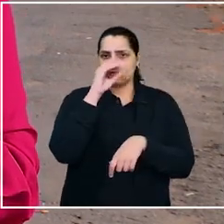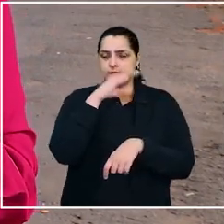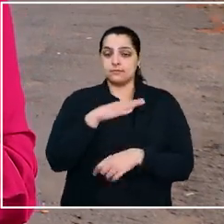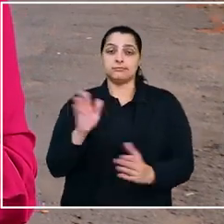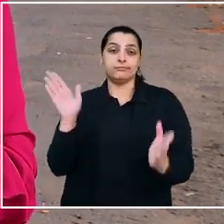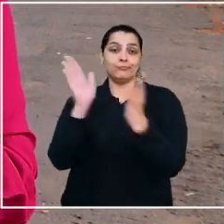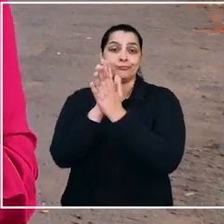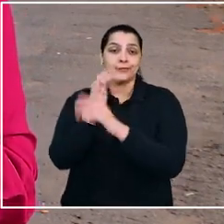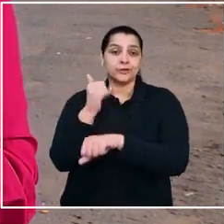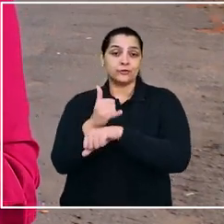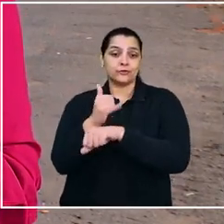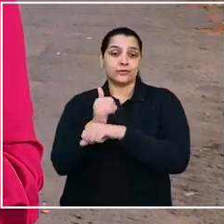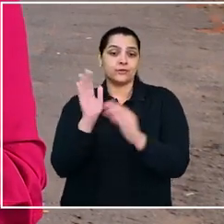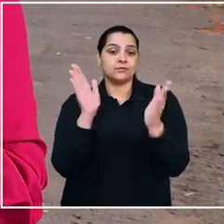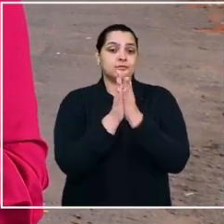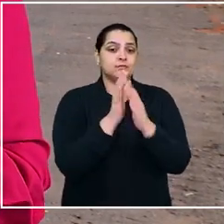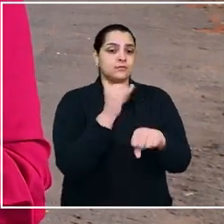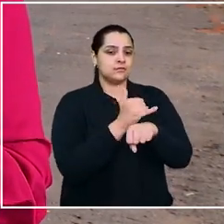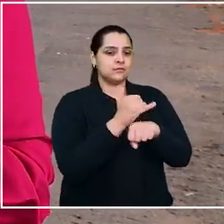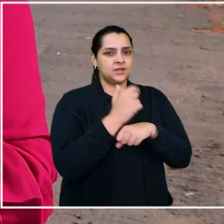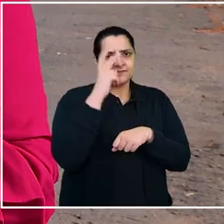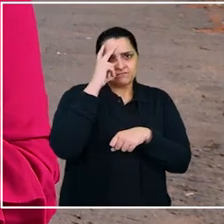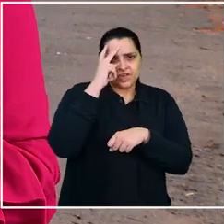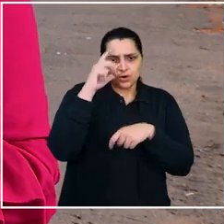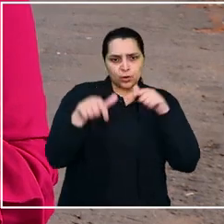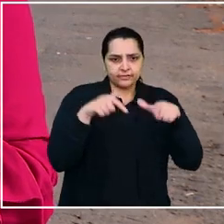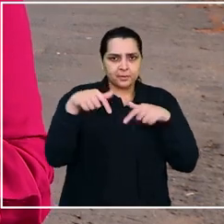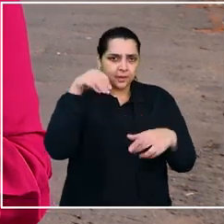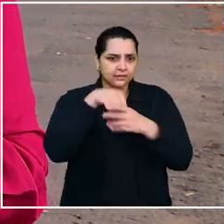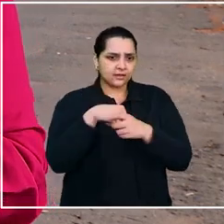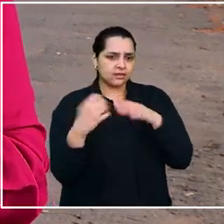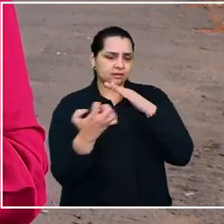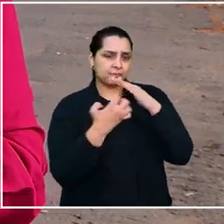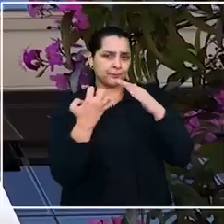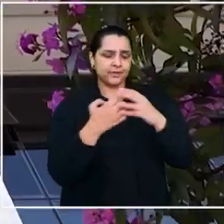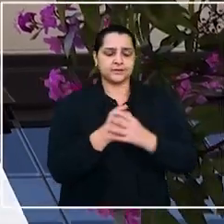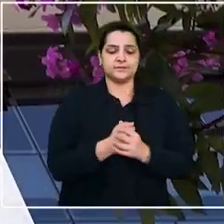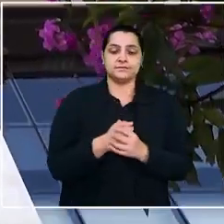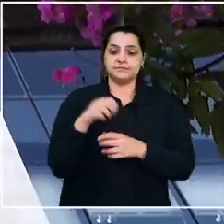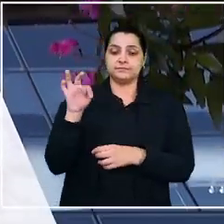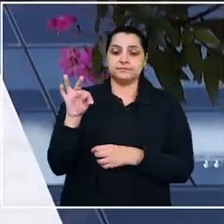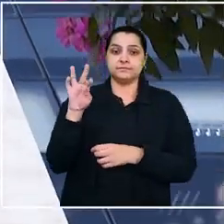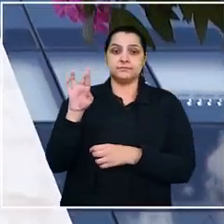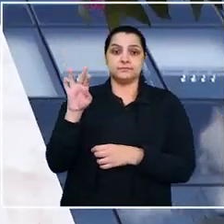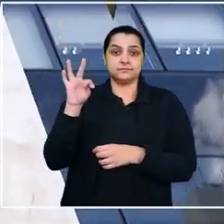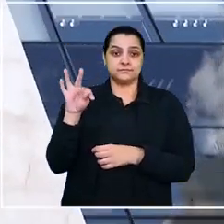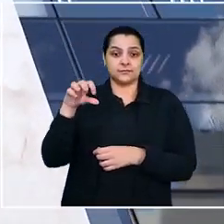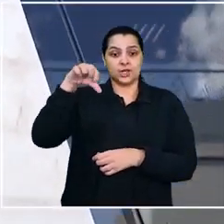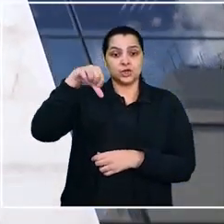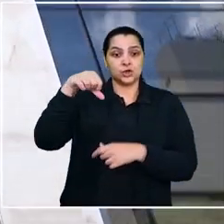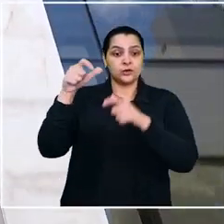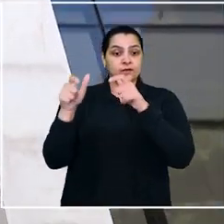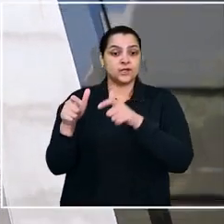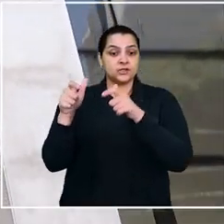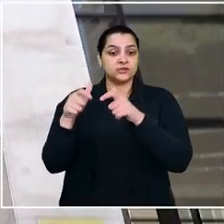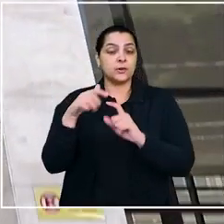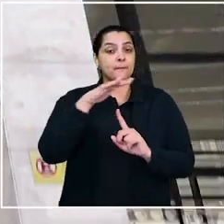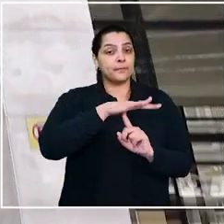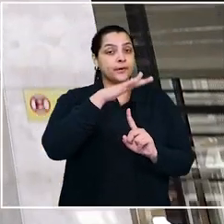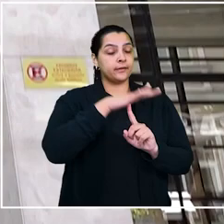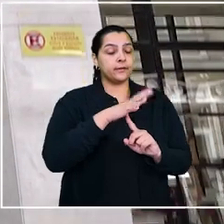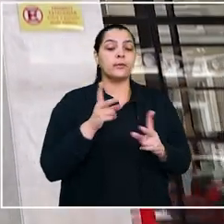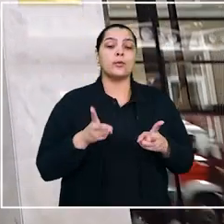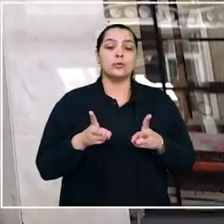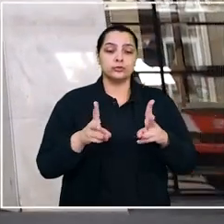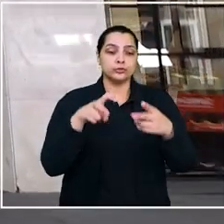afrontava o chefe e dizia que tinha vergonha de trabalhar na empresa. O Tribunal Regional do Trabalho da 9ª Região,